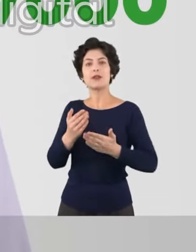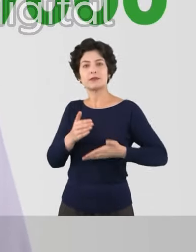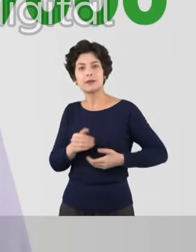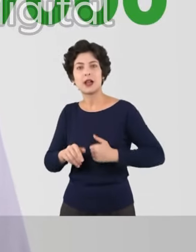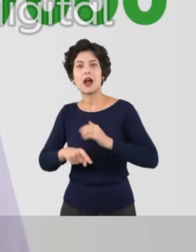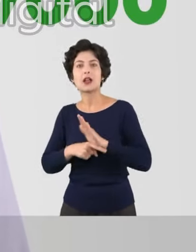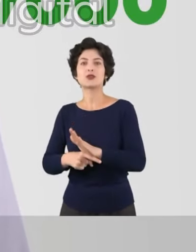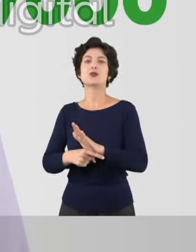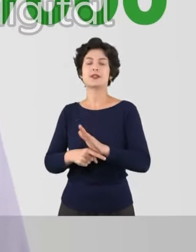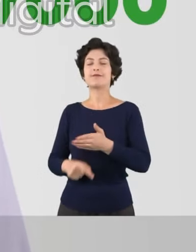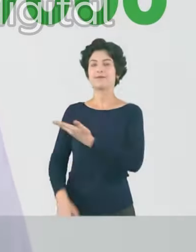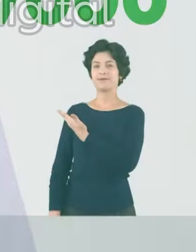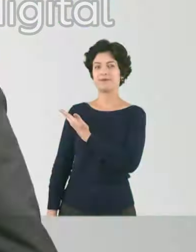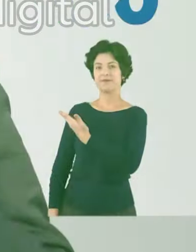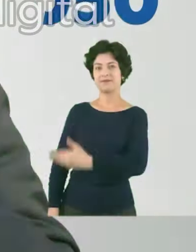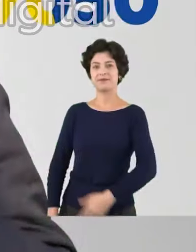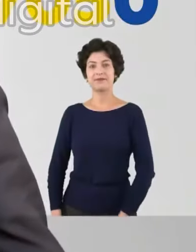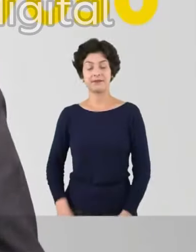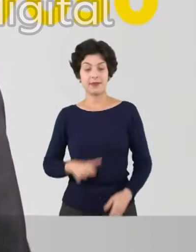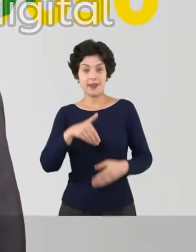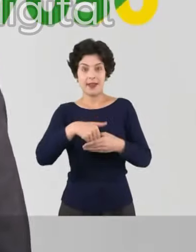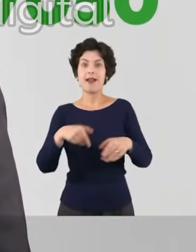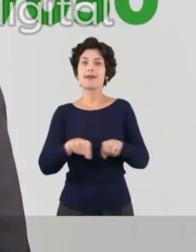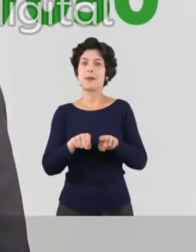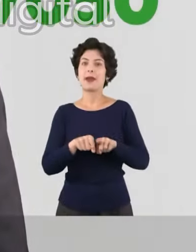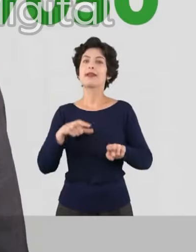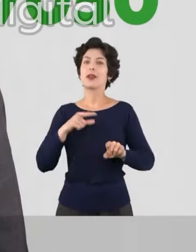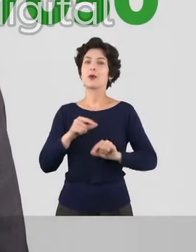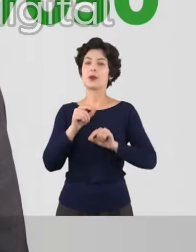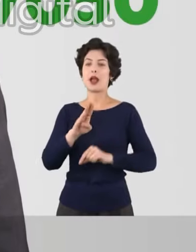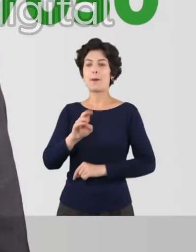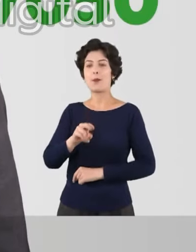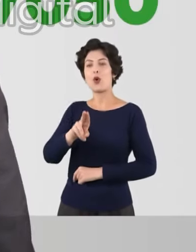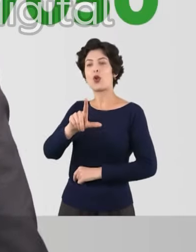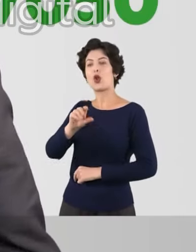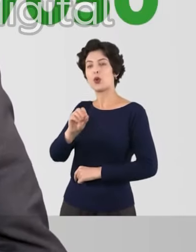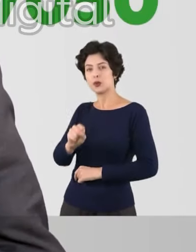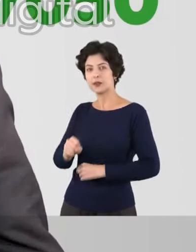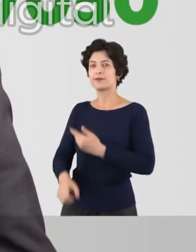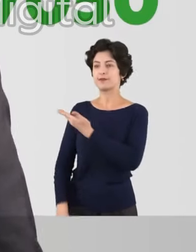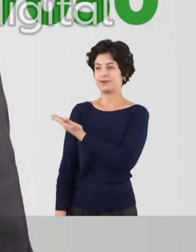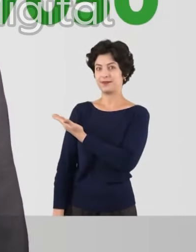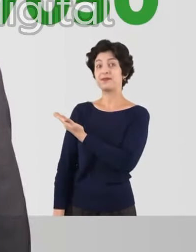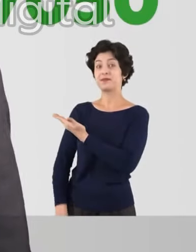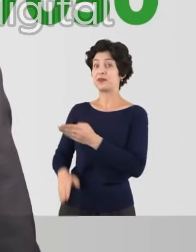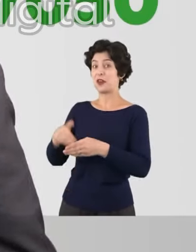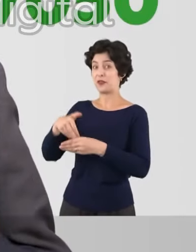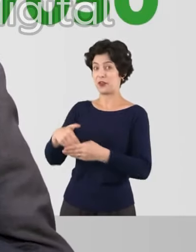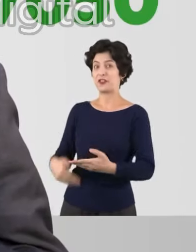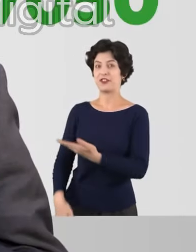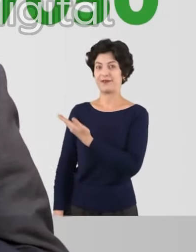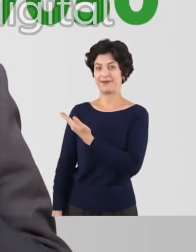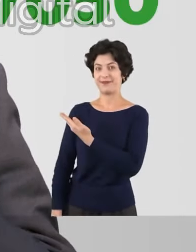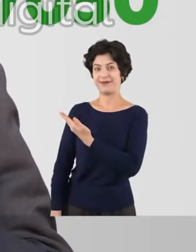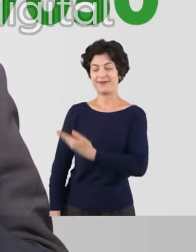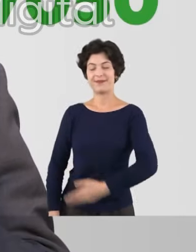Carlos Fernandes 77 mil. Nessa eleição também tem bolos para vereador. Vote Guilherme Boulos